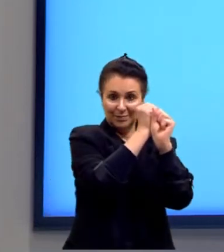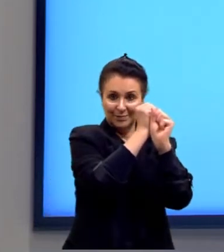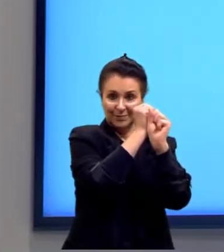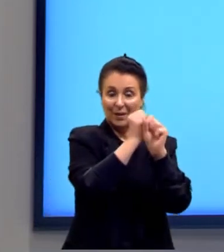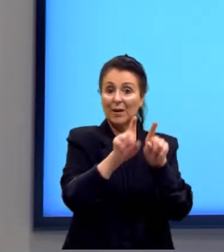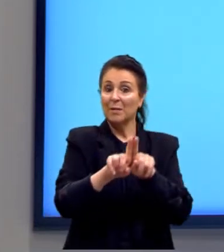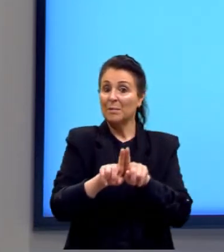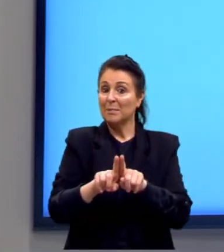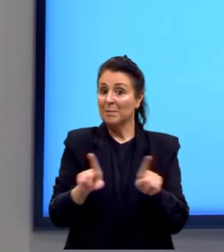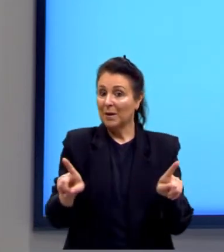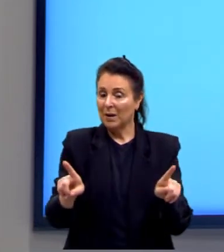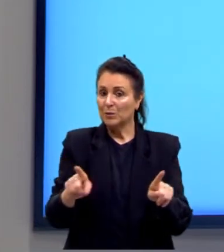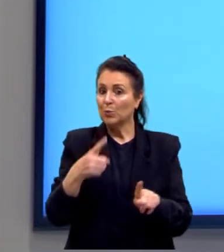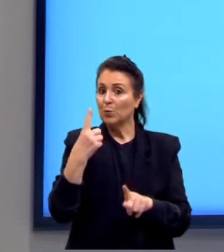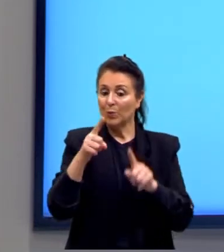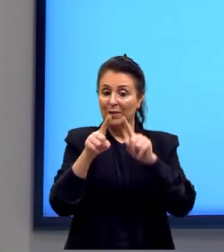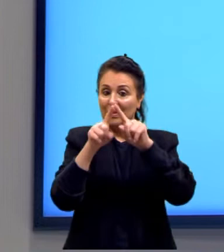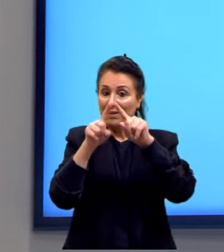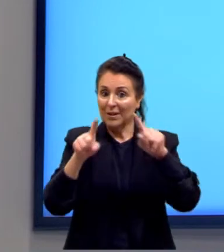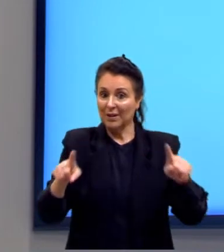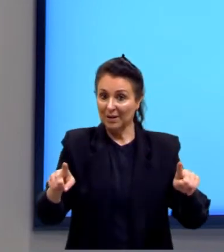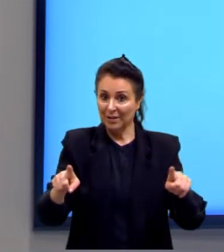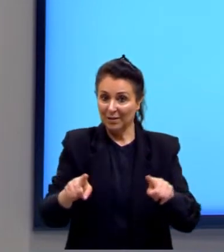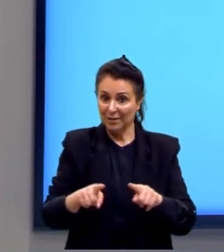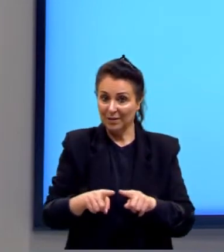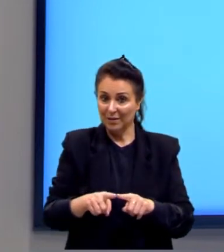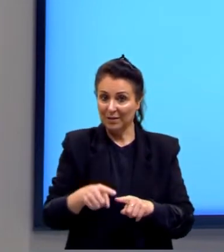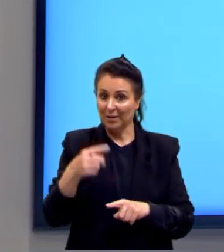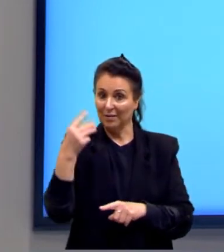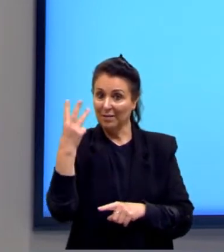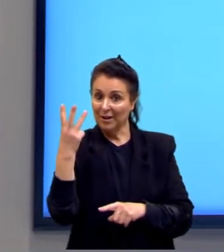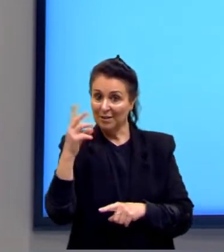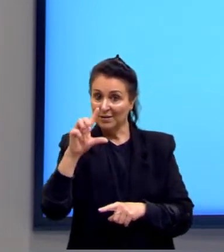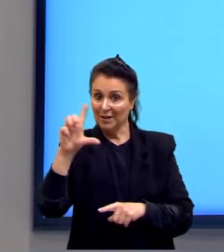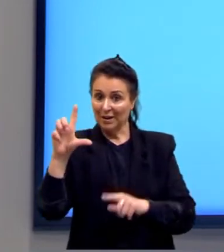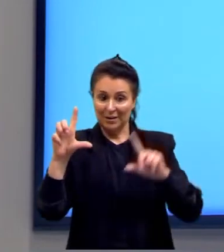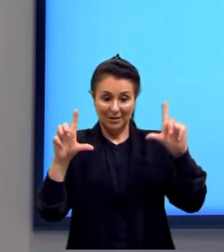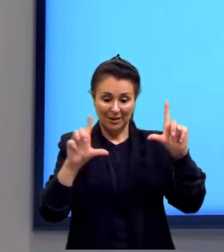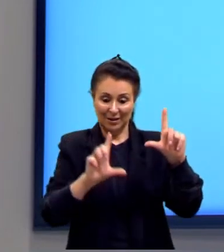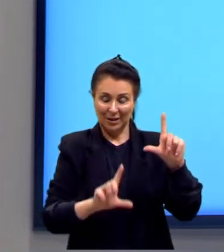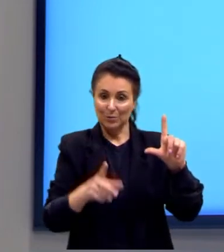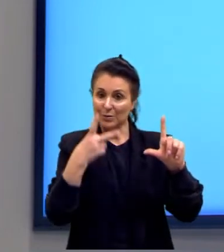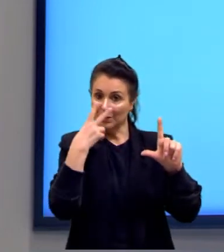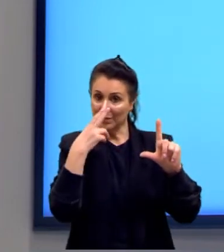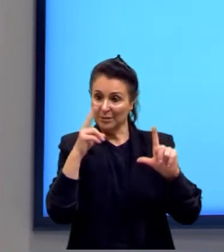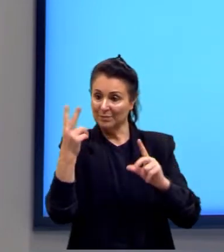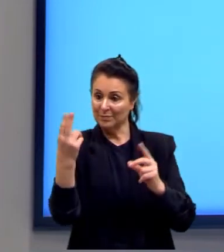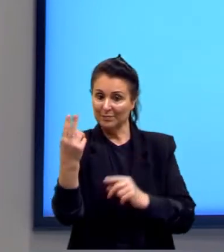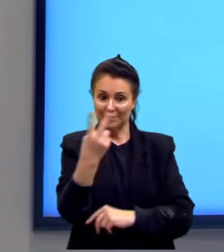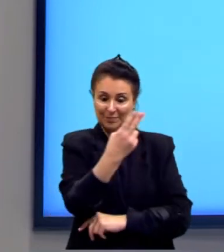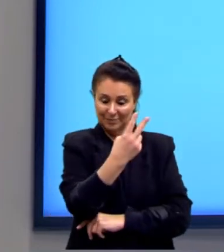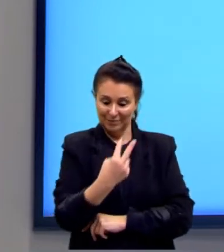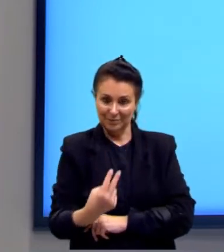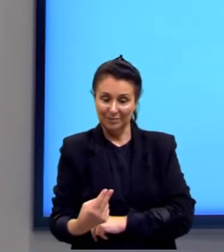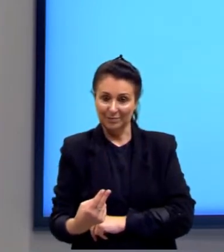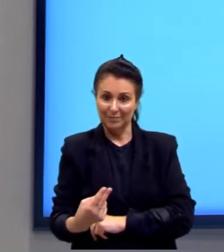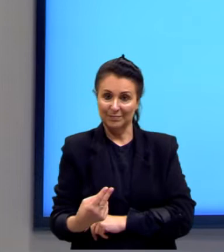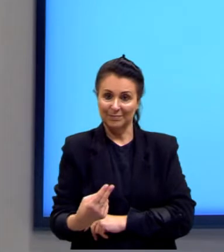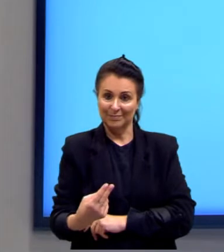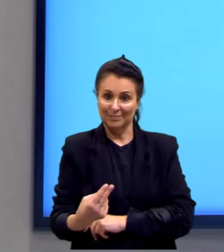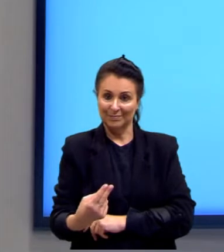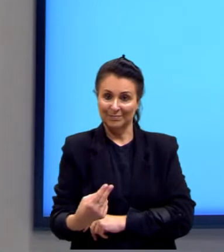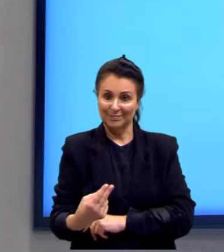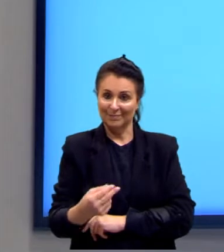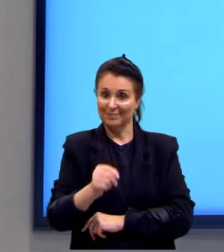mas um triângulo equilátero tem 3 lados iguais. Então, o perímetro pode ser representado por